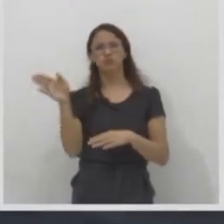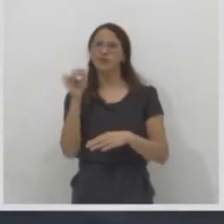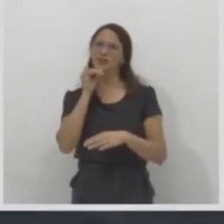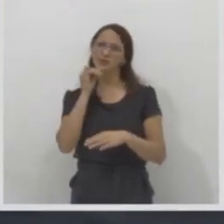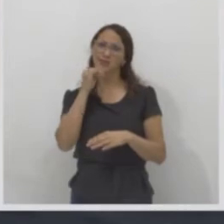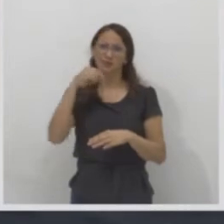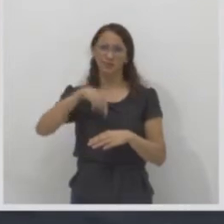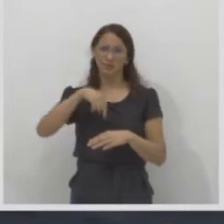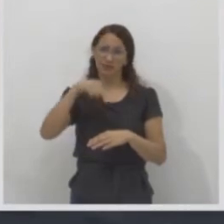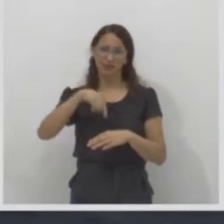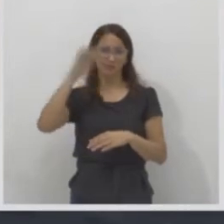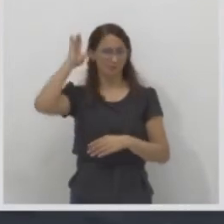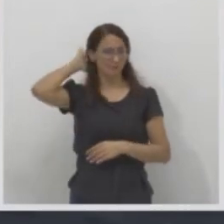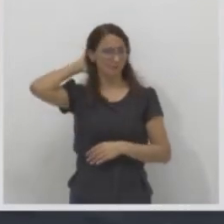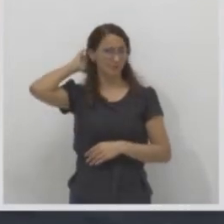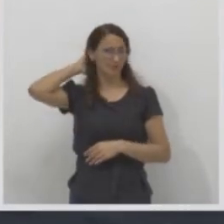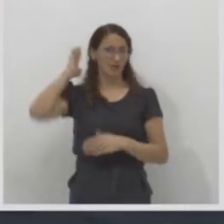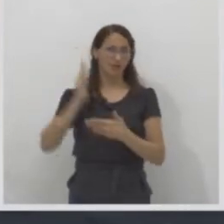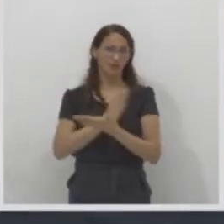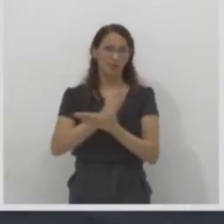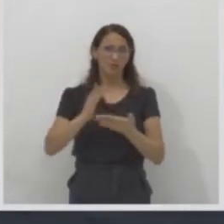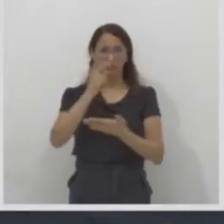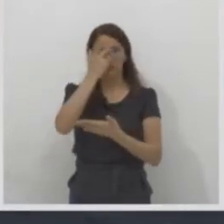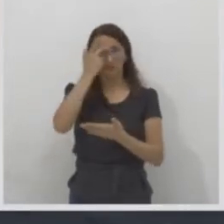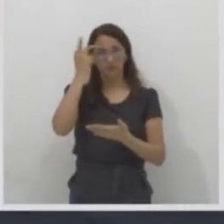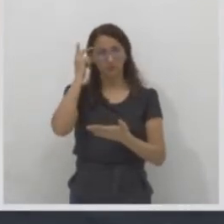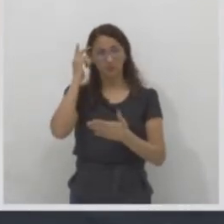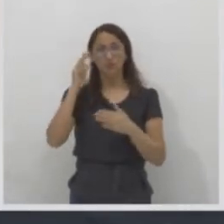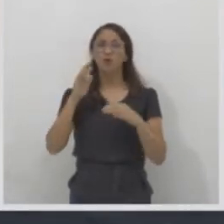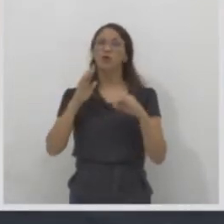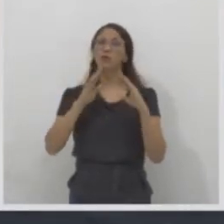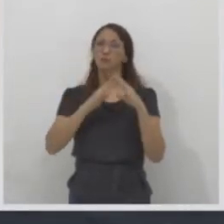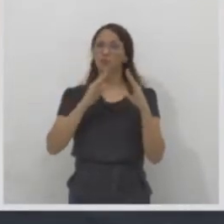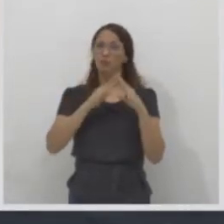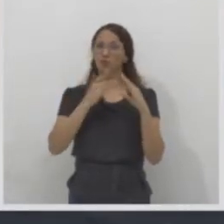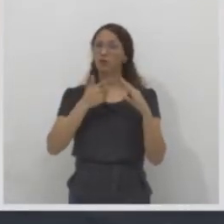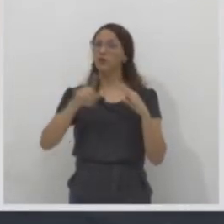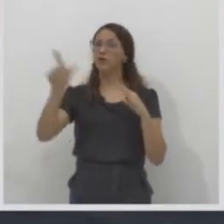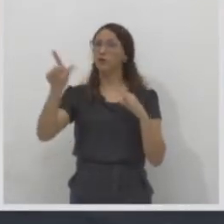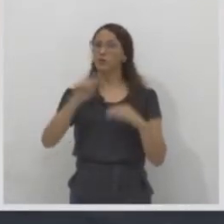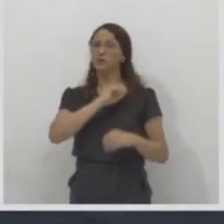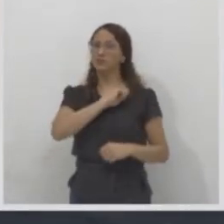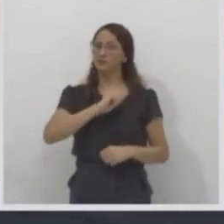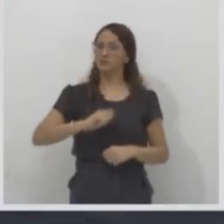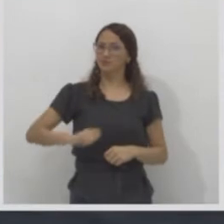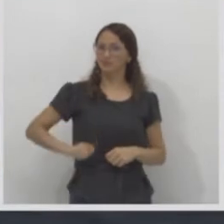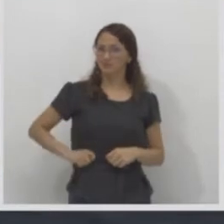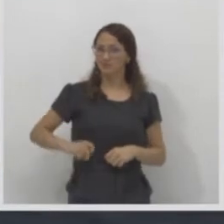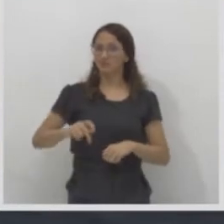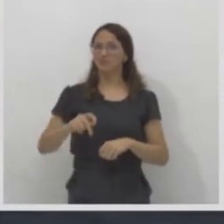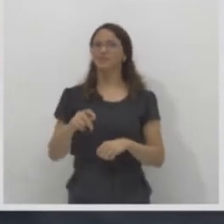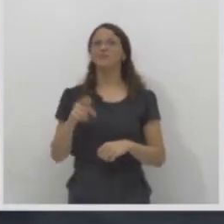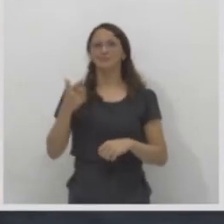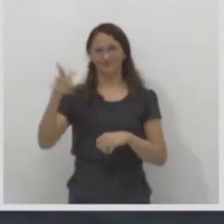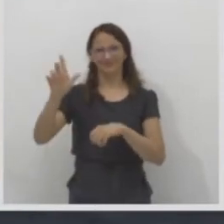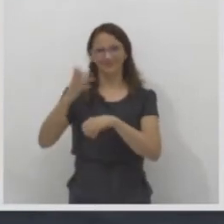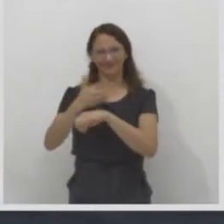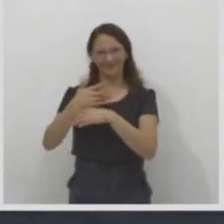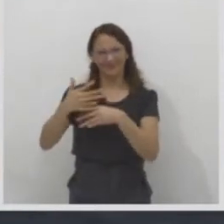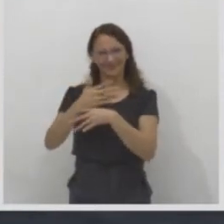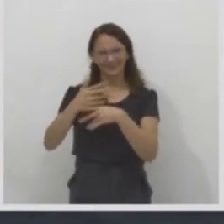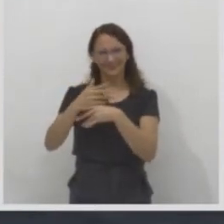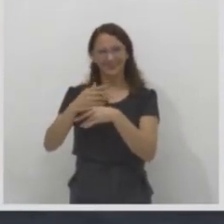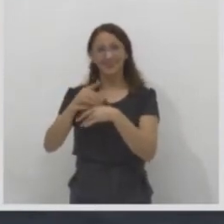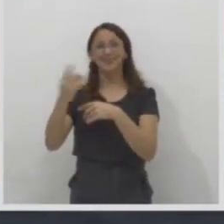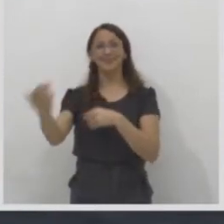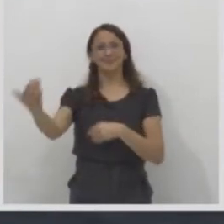você ter pessoas que moram em Ananendeua e vêm trabalhar em Belém. Ou pessoas que moram em Belém e